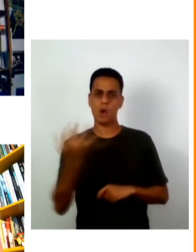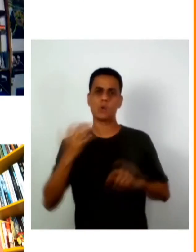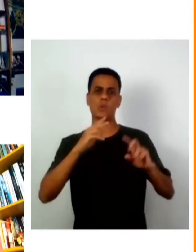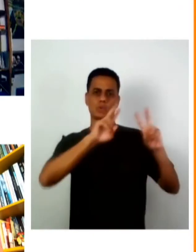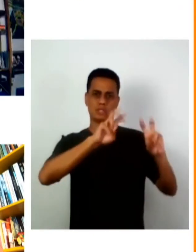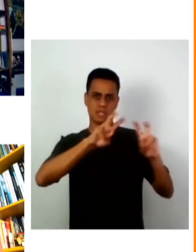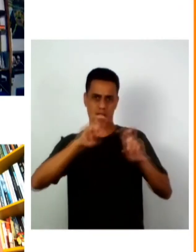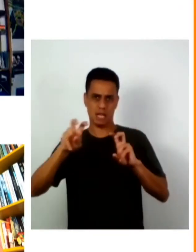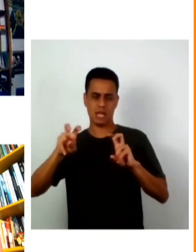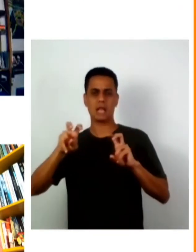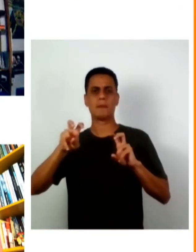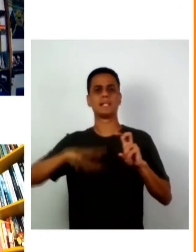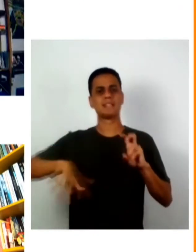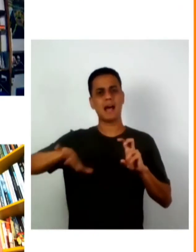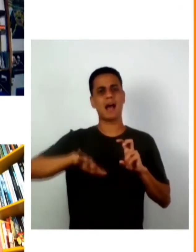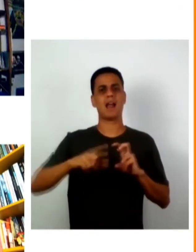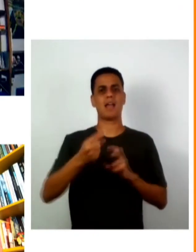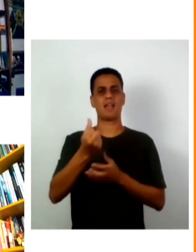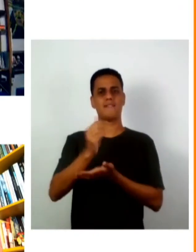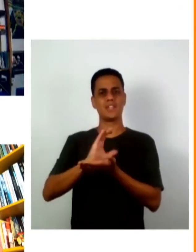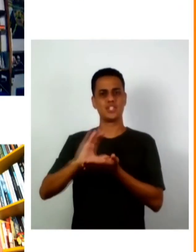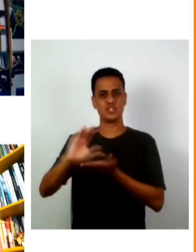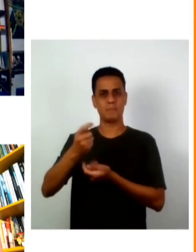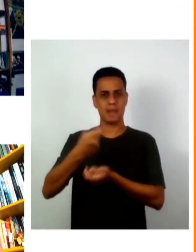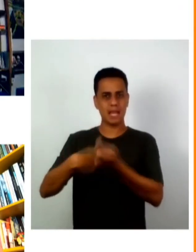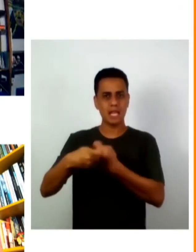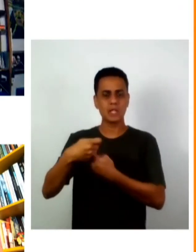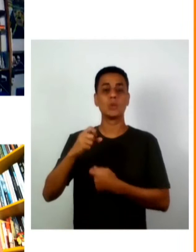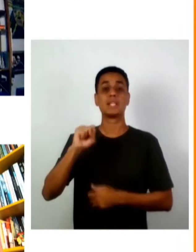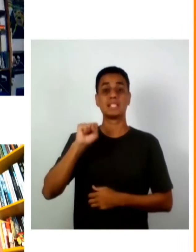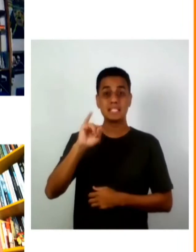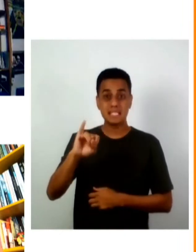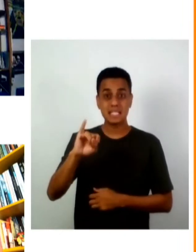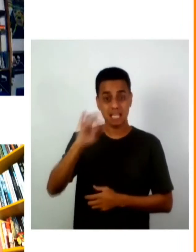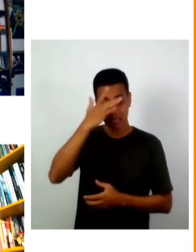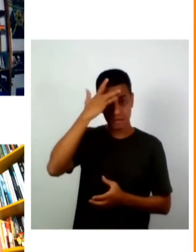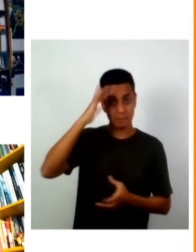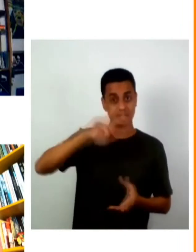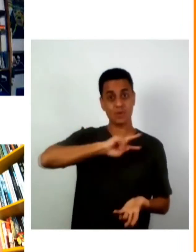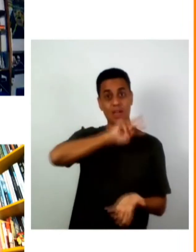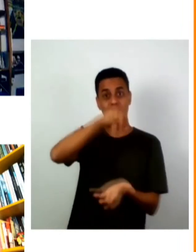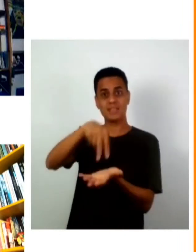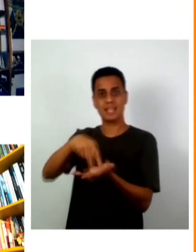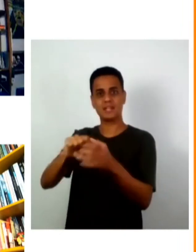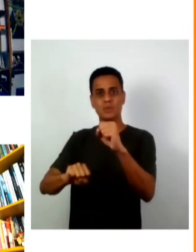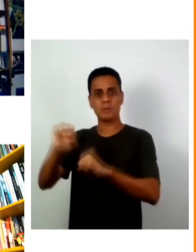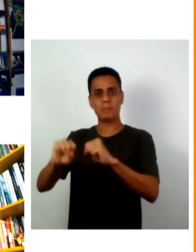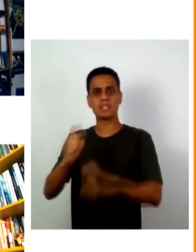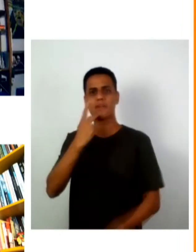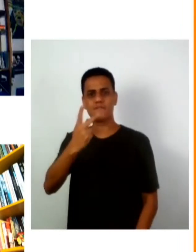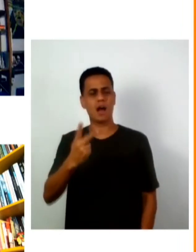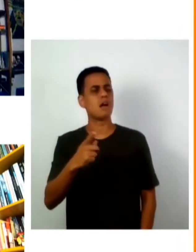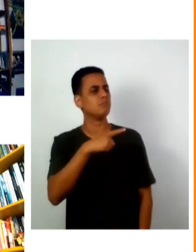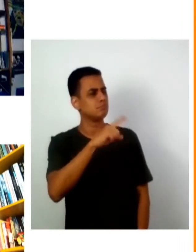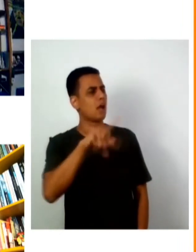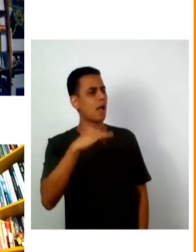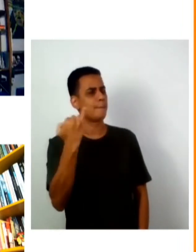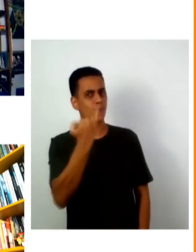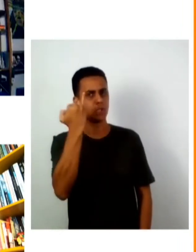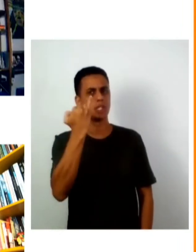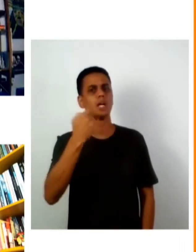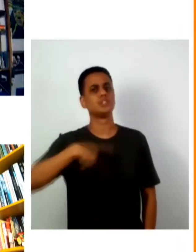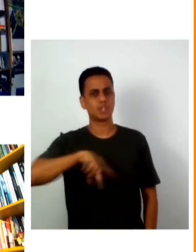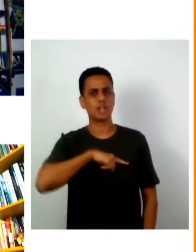de investimento quando a gente tem essas pessoas dentro das empresas para poder falar assim isso é importante a gente tem que fazer algum tipo de investimento